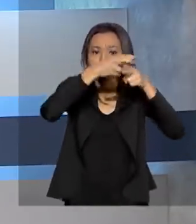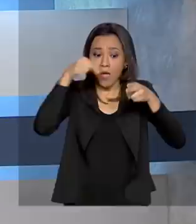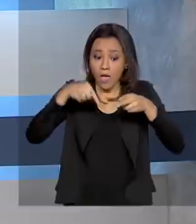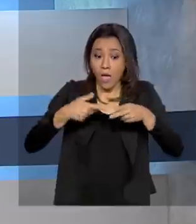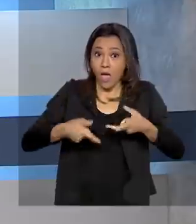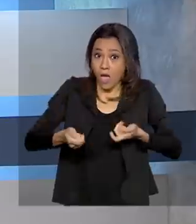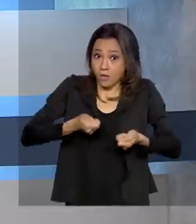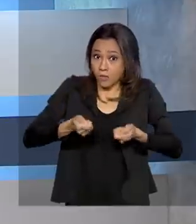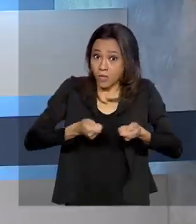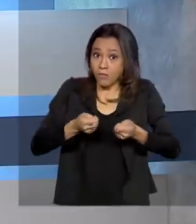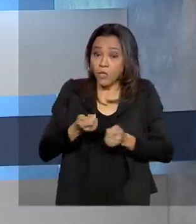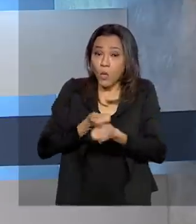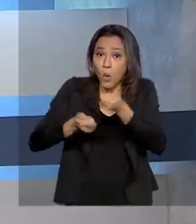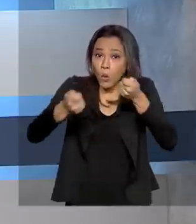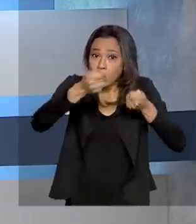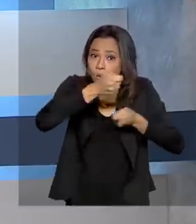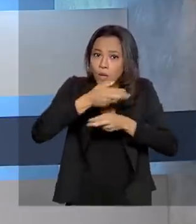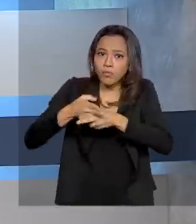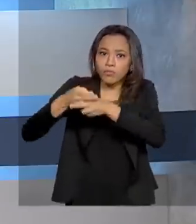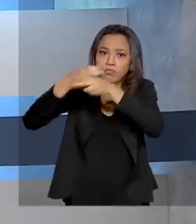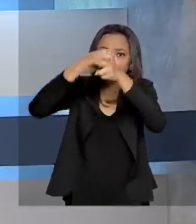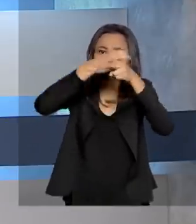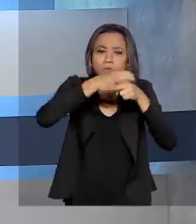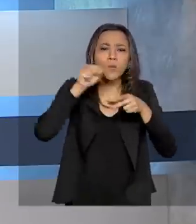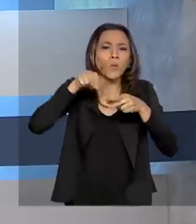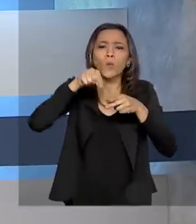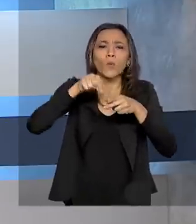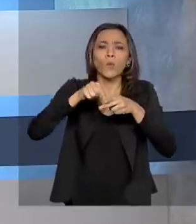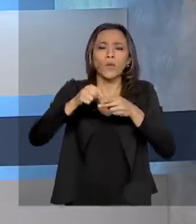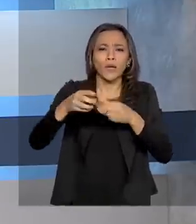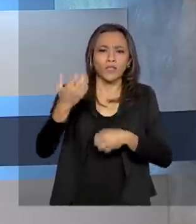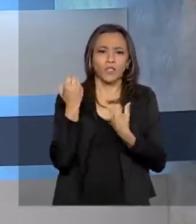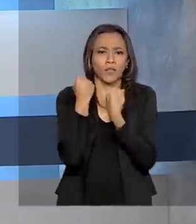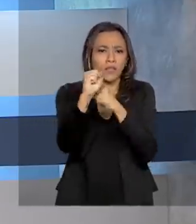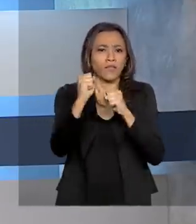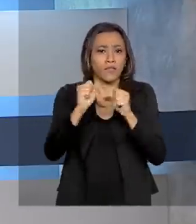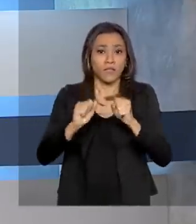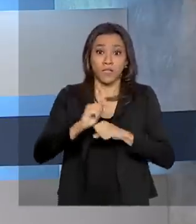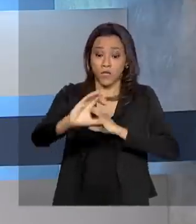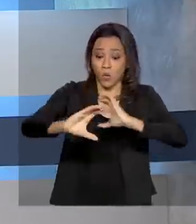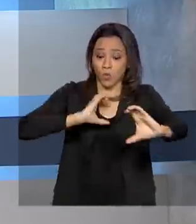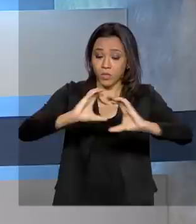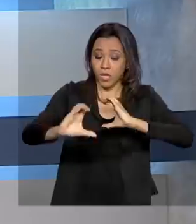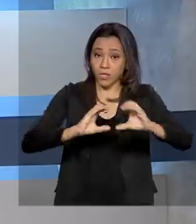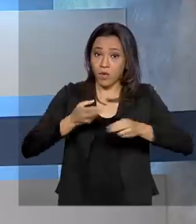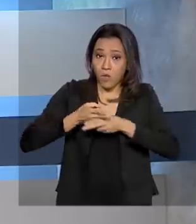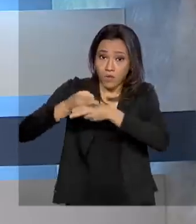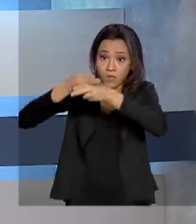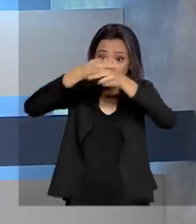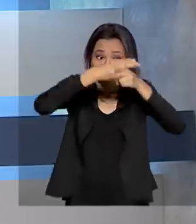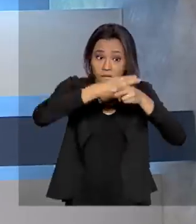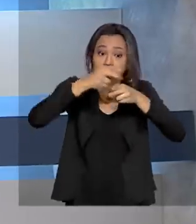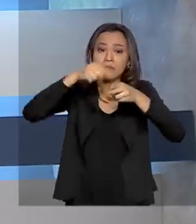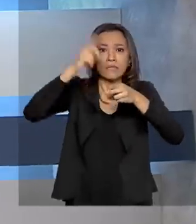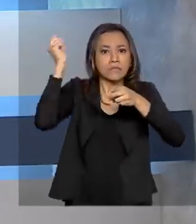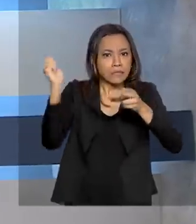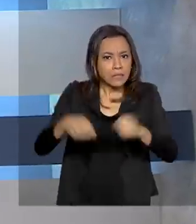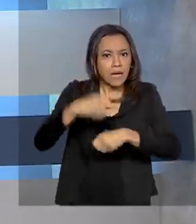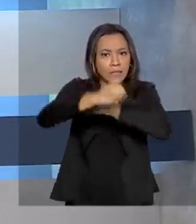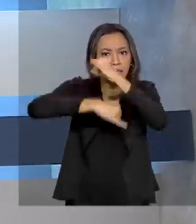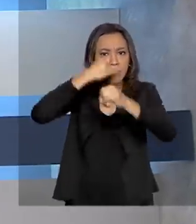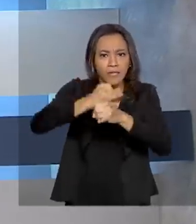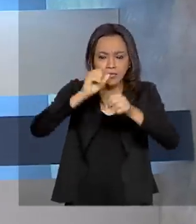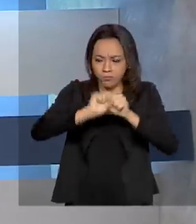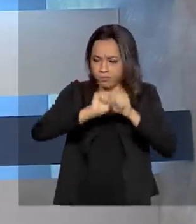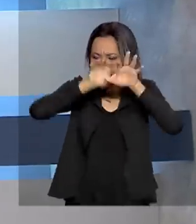o satélite geoestacionário de defesa e comunicações estratégicas. O satélite é capaz de fornecer internet banda larga de